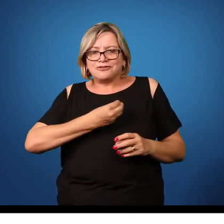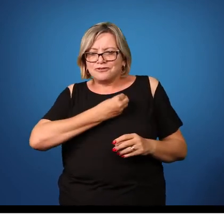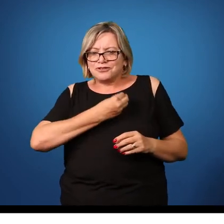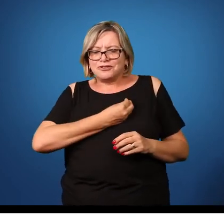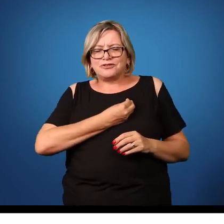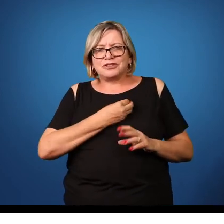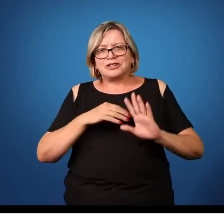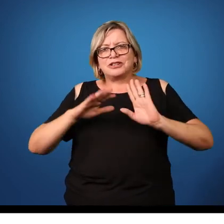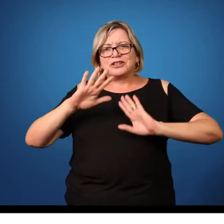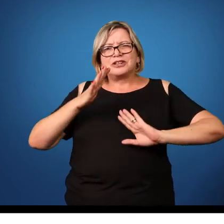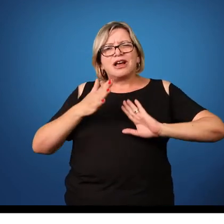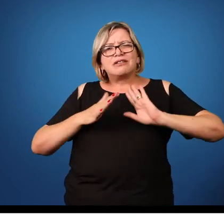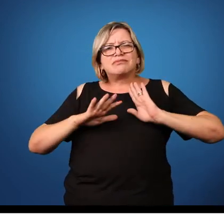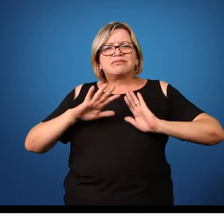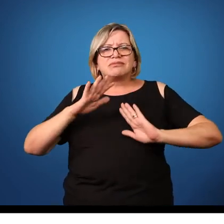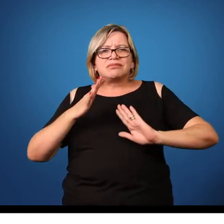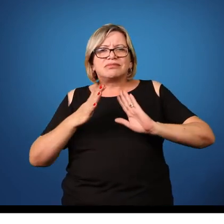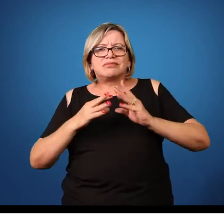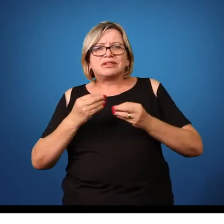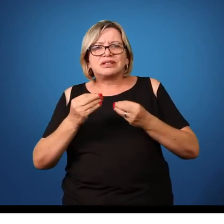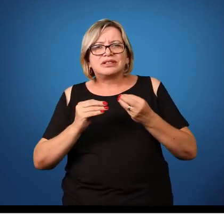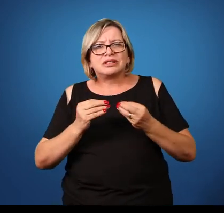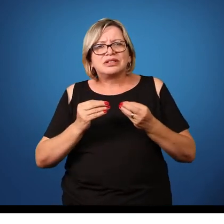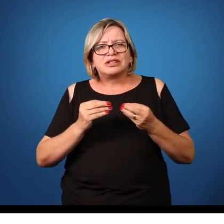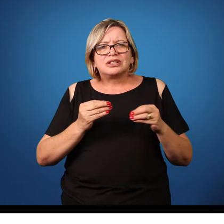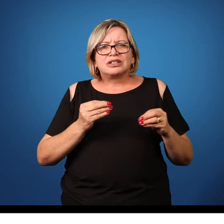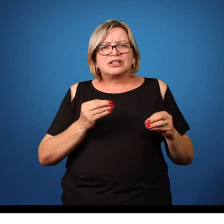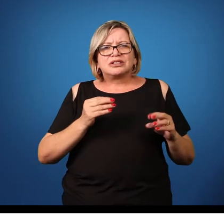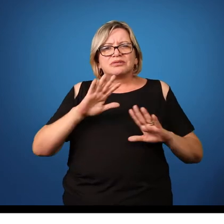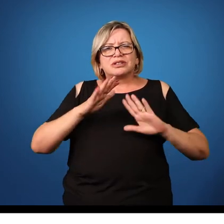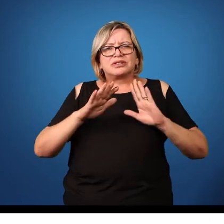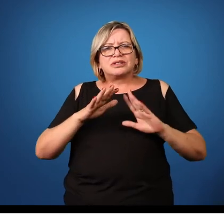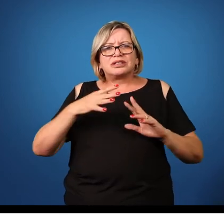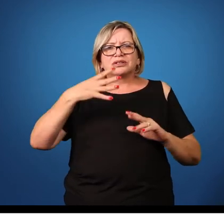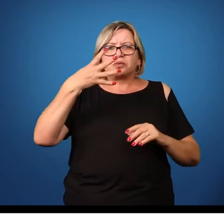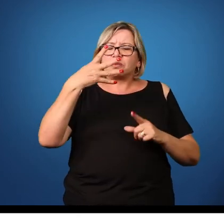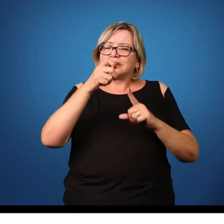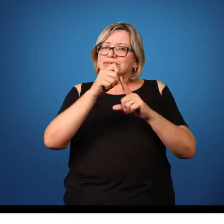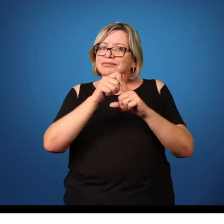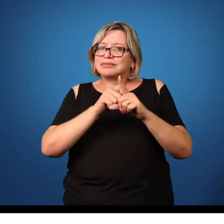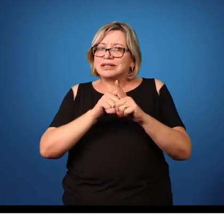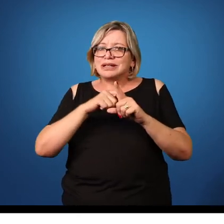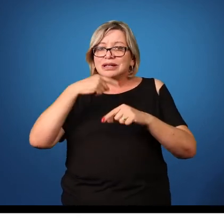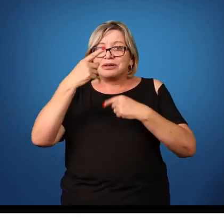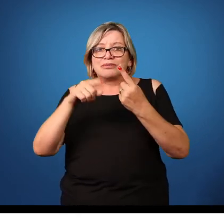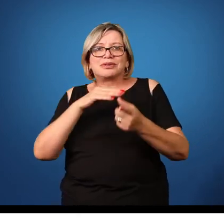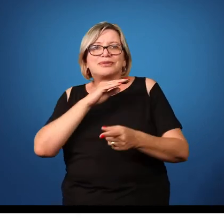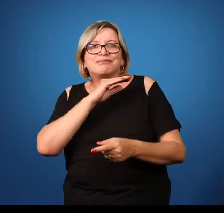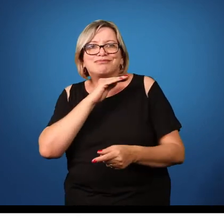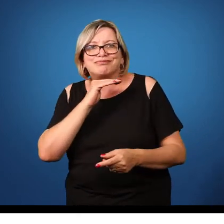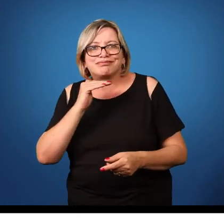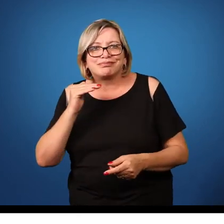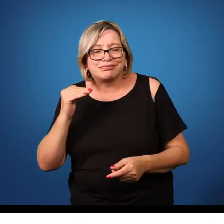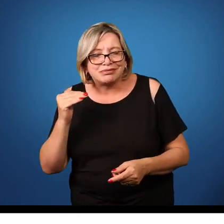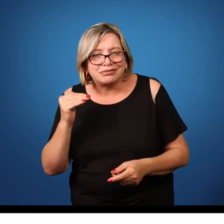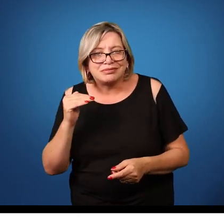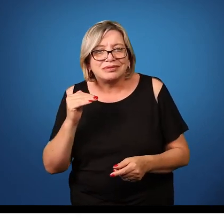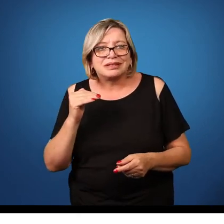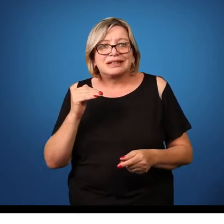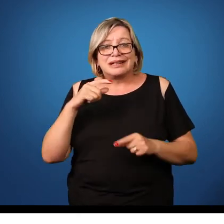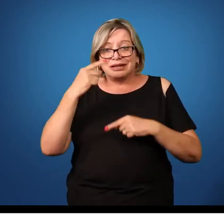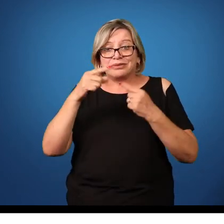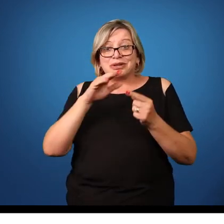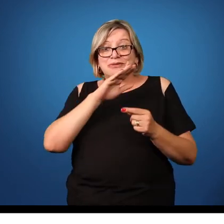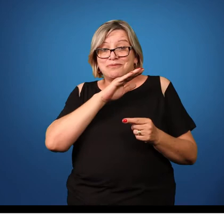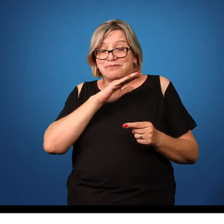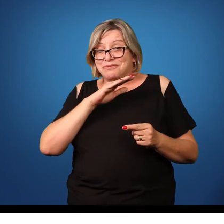no tecido humano, enfim, por aproximadamente quatro meses, depois ele morre e com a morte ele